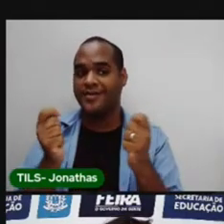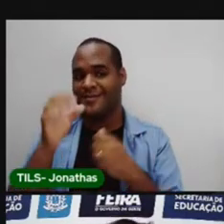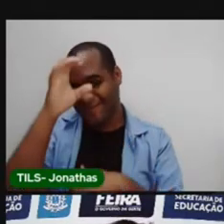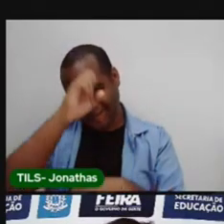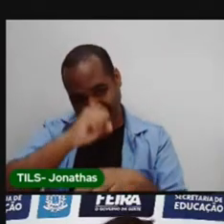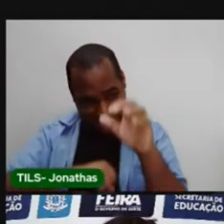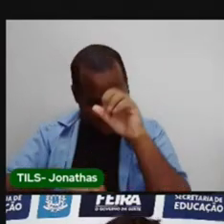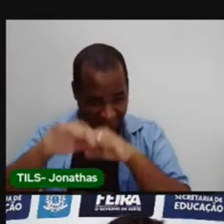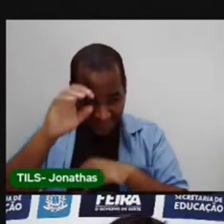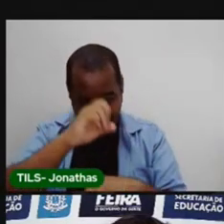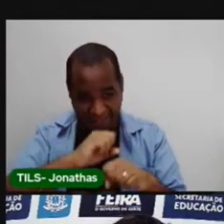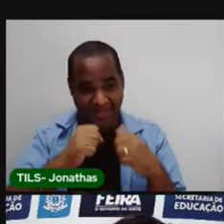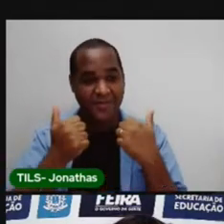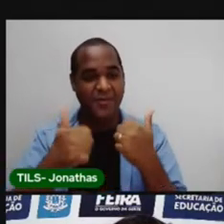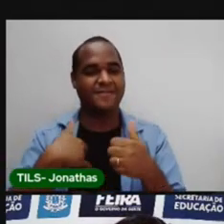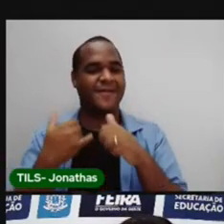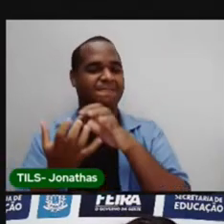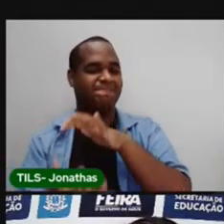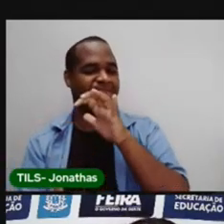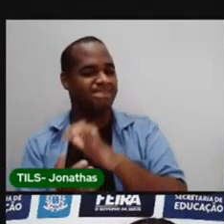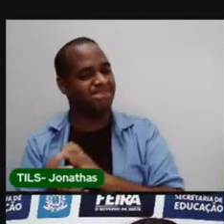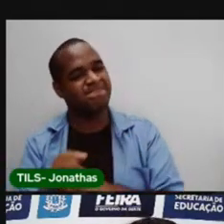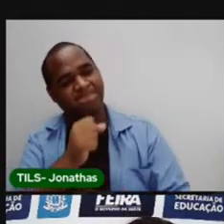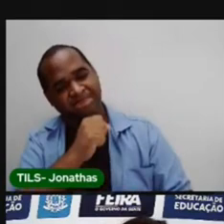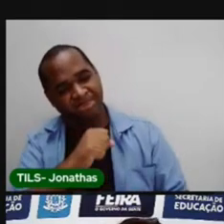muito com os mais velhos.